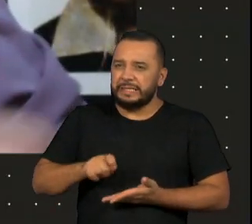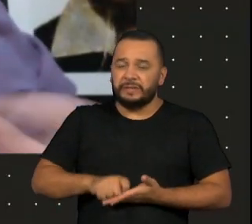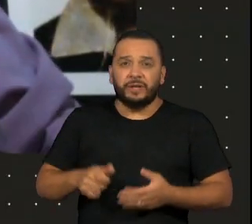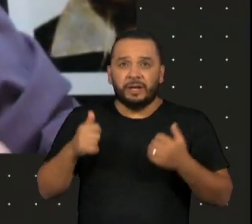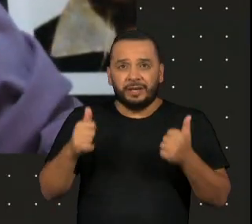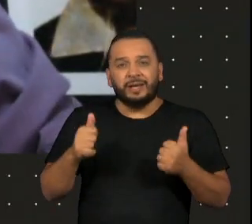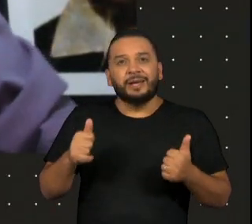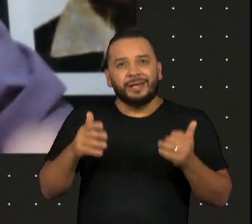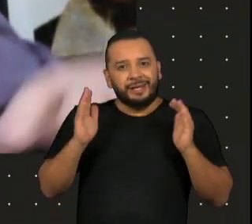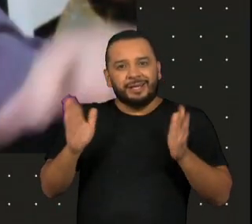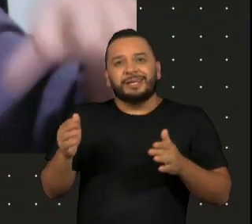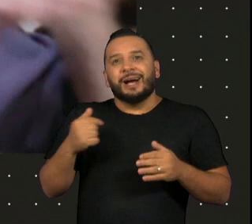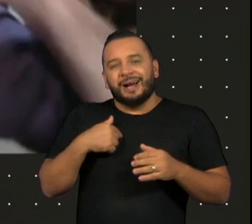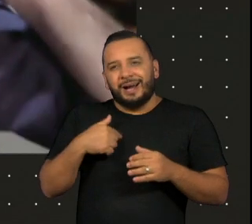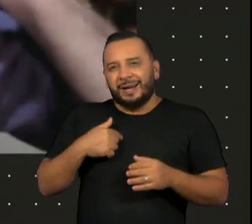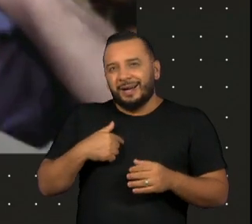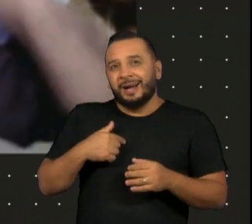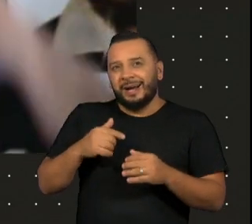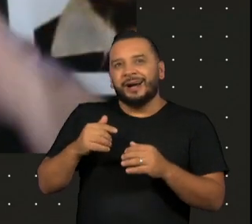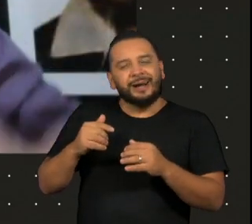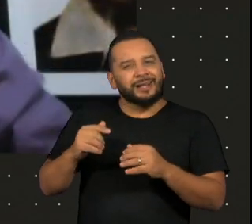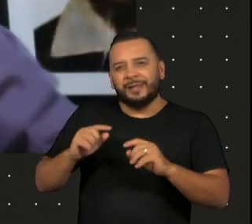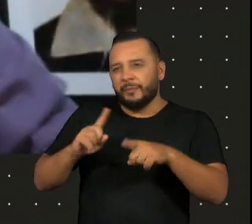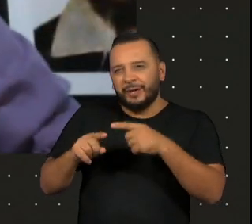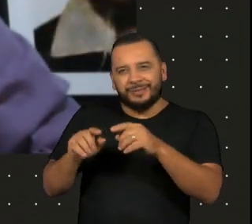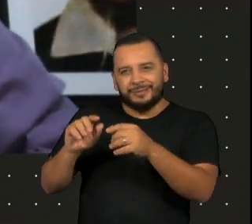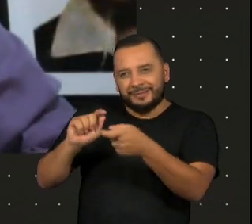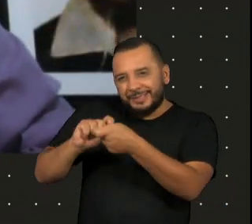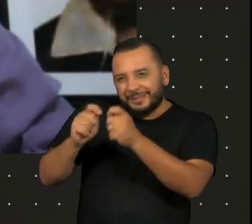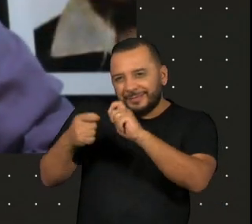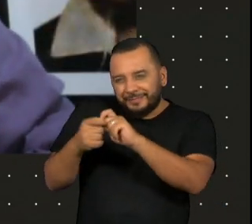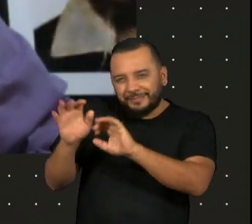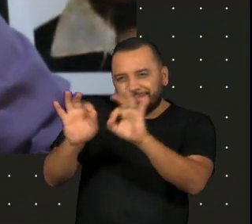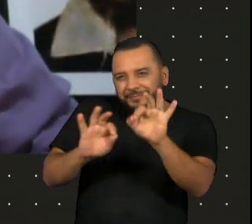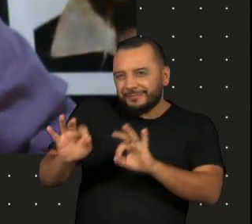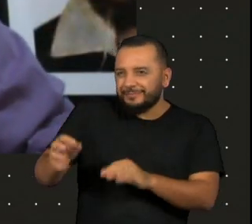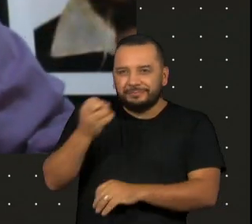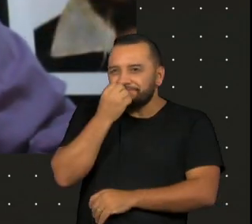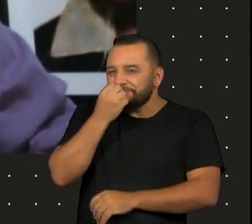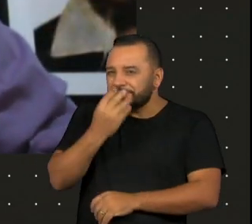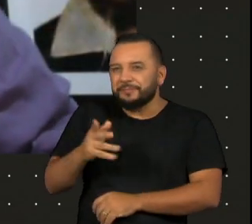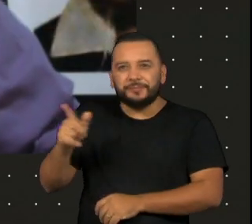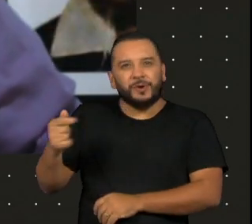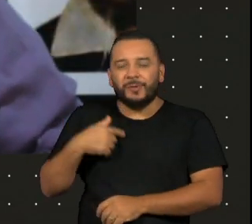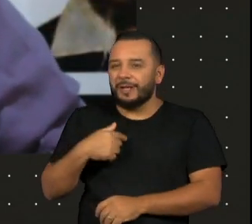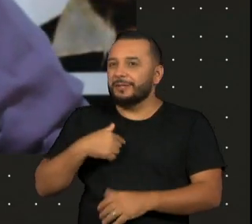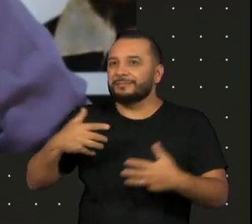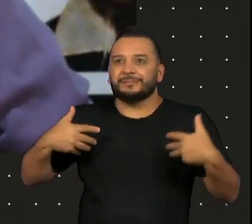a gente fez o exame e depois funcionou demais, né? Eu fiquei super entusiasmado, porque era